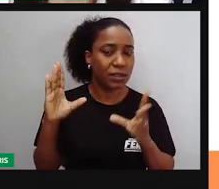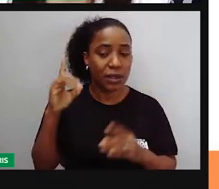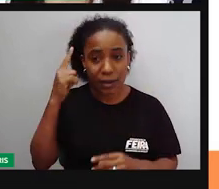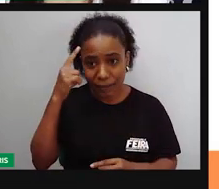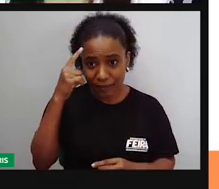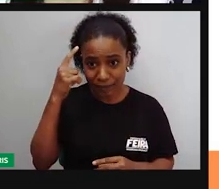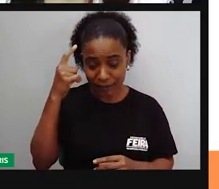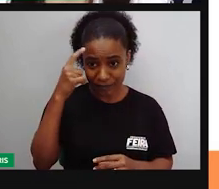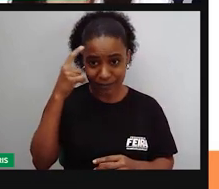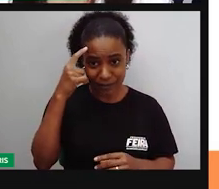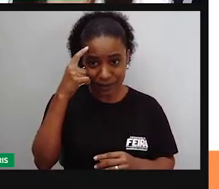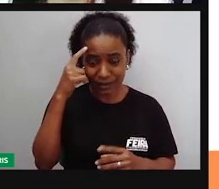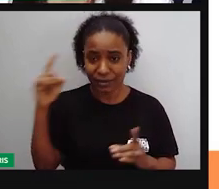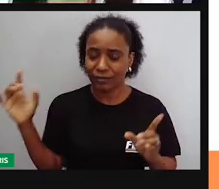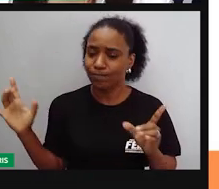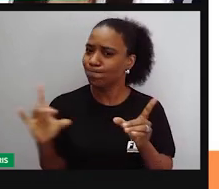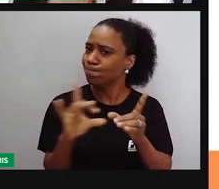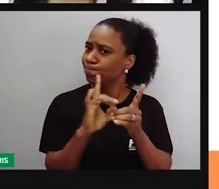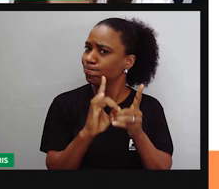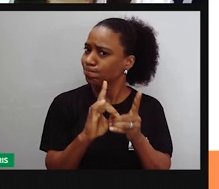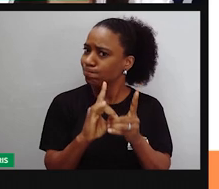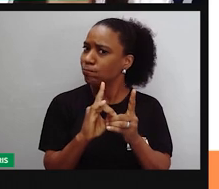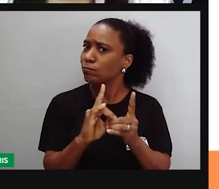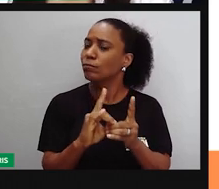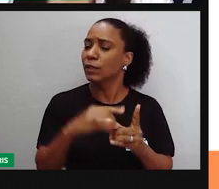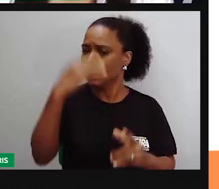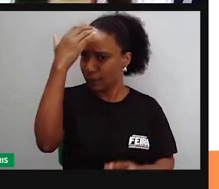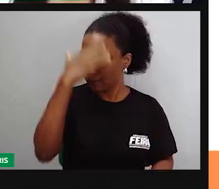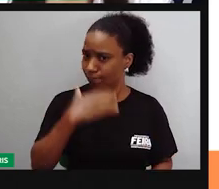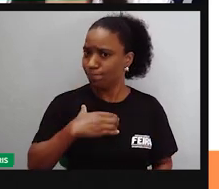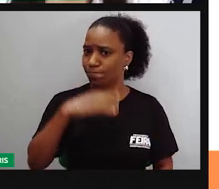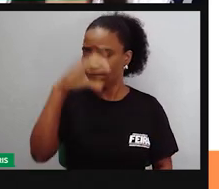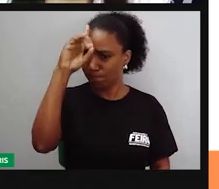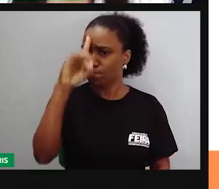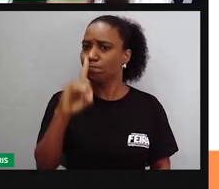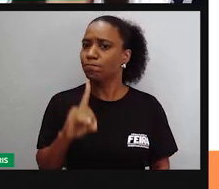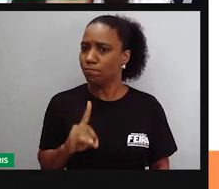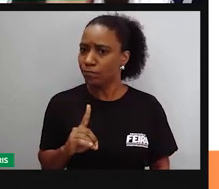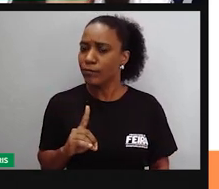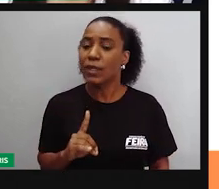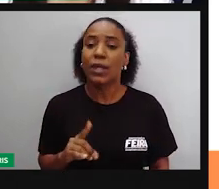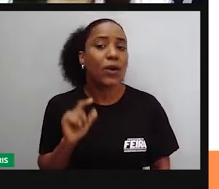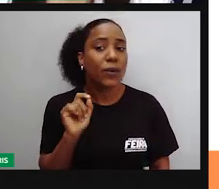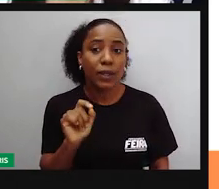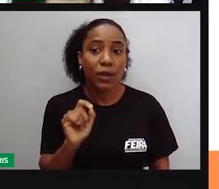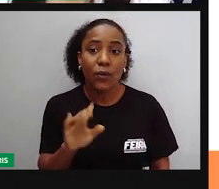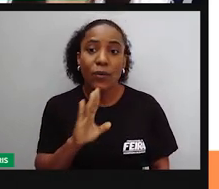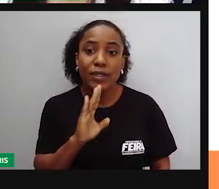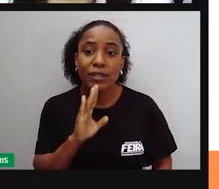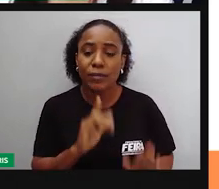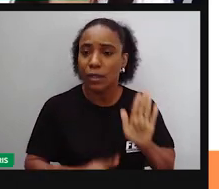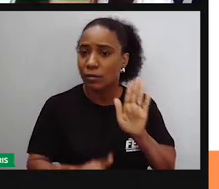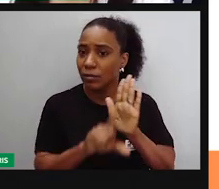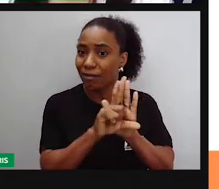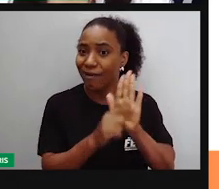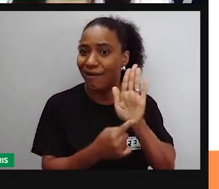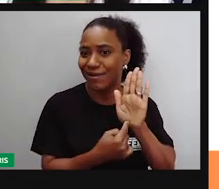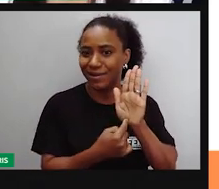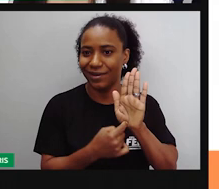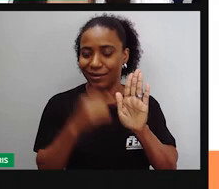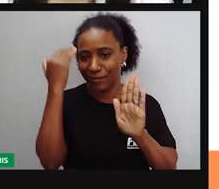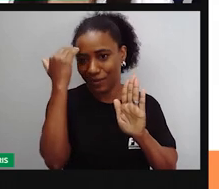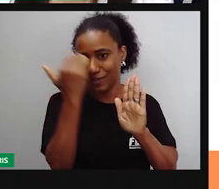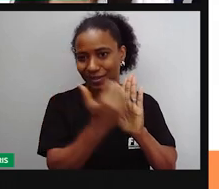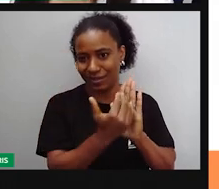palavra o exercício da cidadania, que é o conhecimento dos direitos e dos deveres, né?